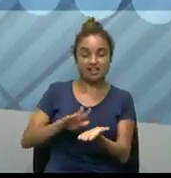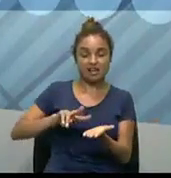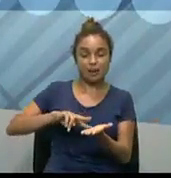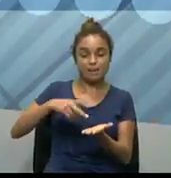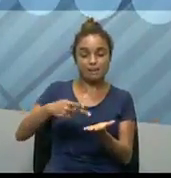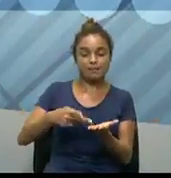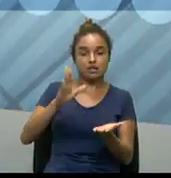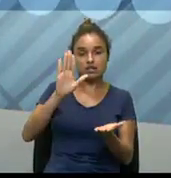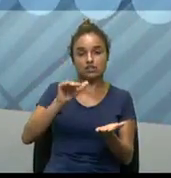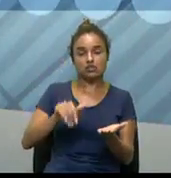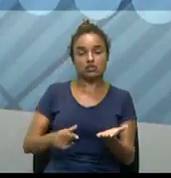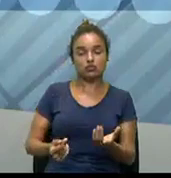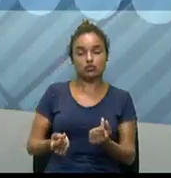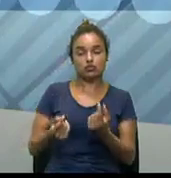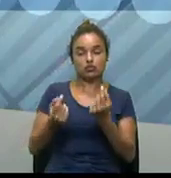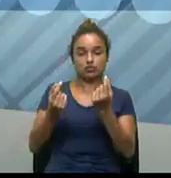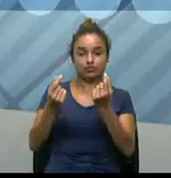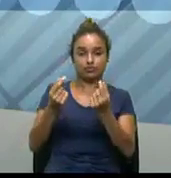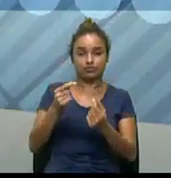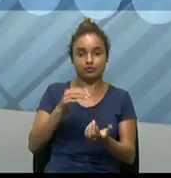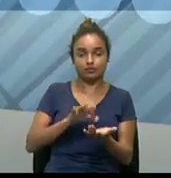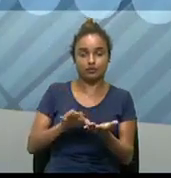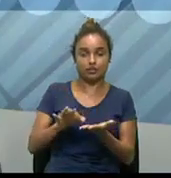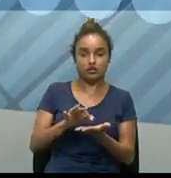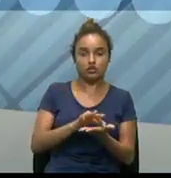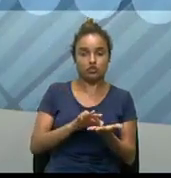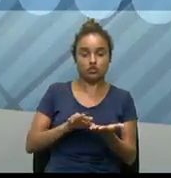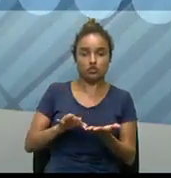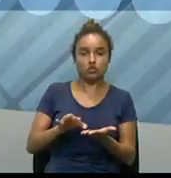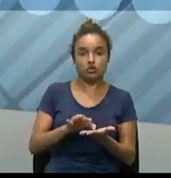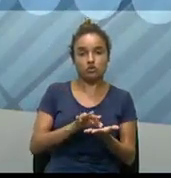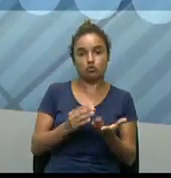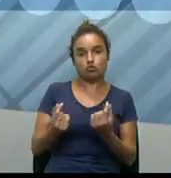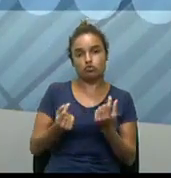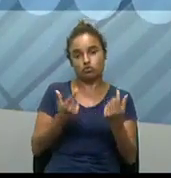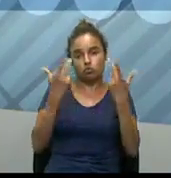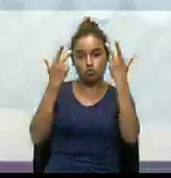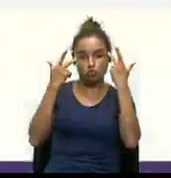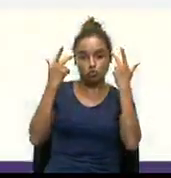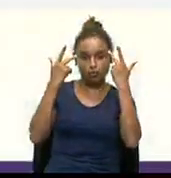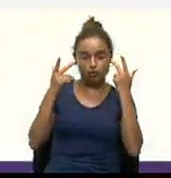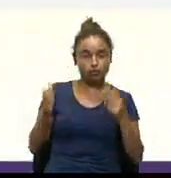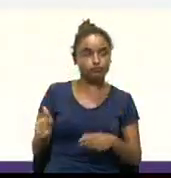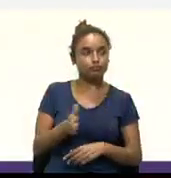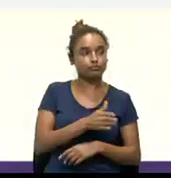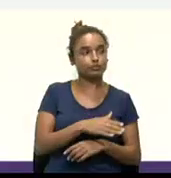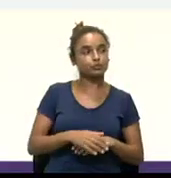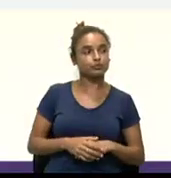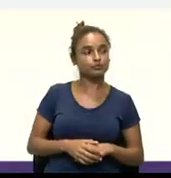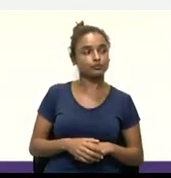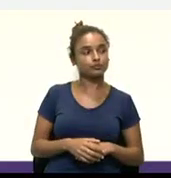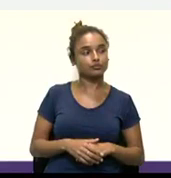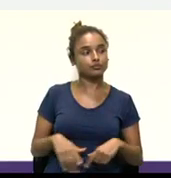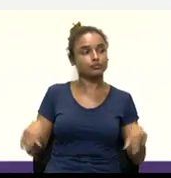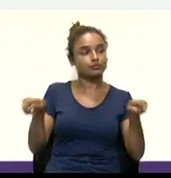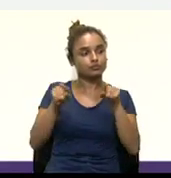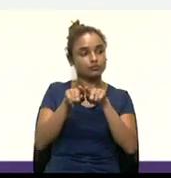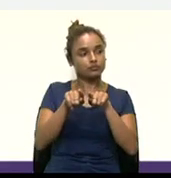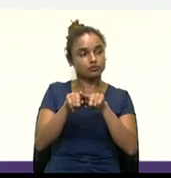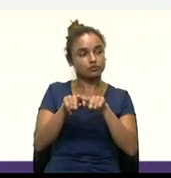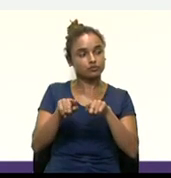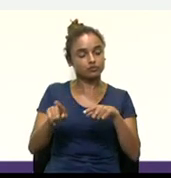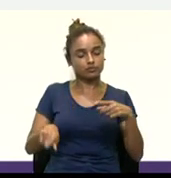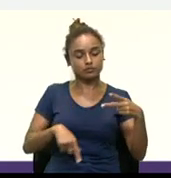mais barata, então, que as moedas convencionais. Vamos ali, citando ali, também, a segunda